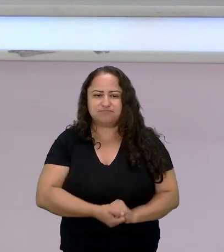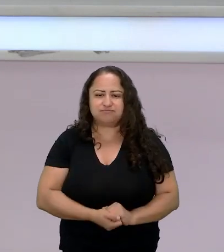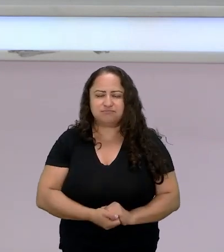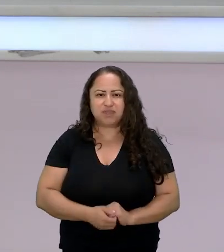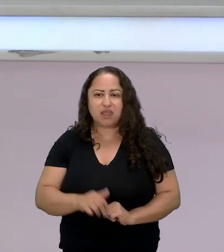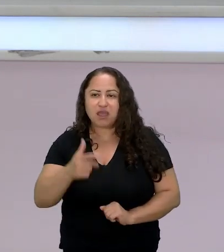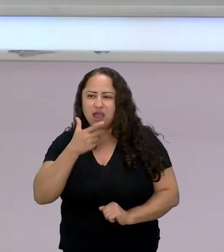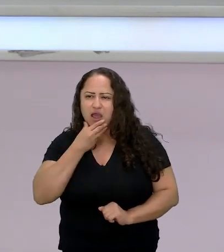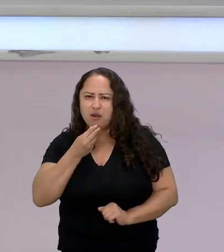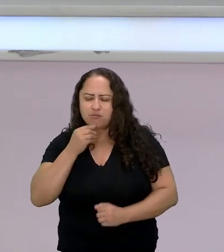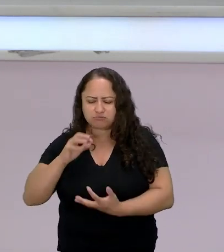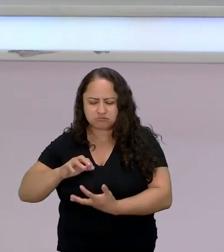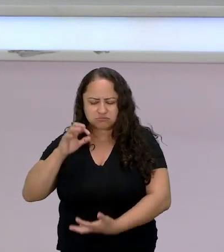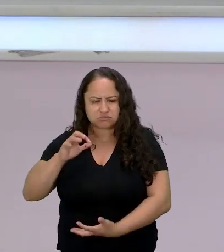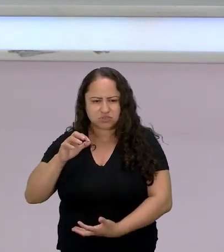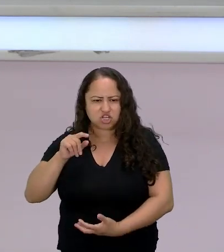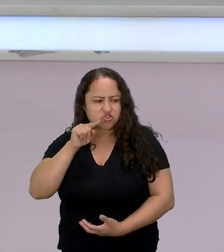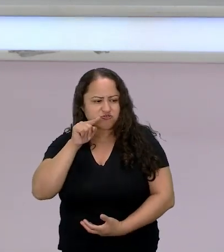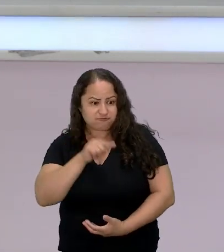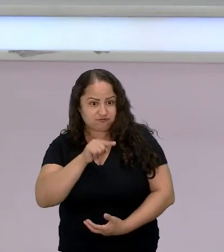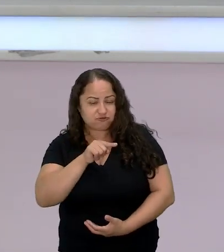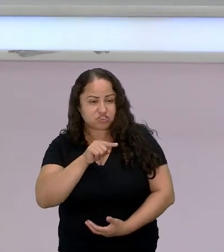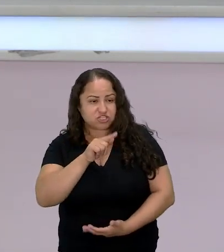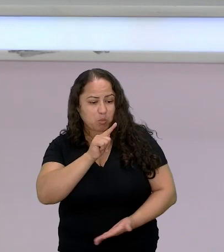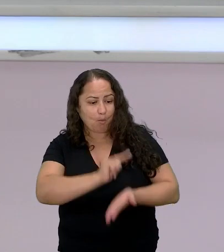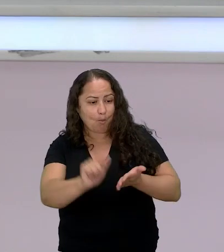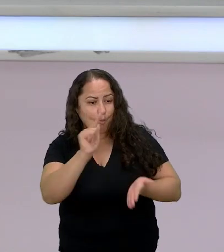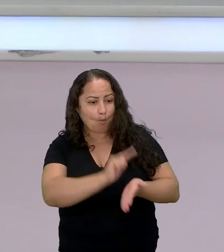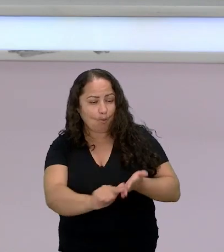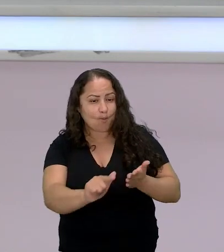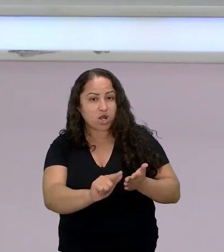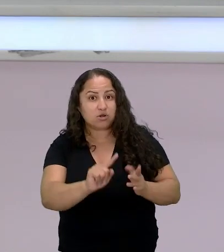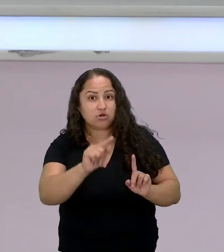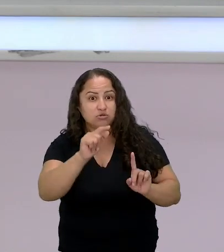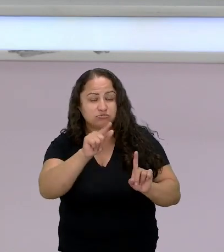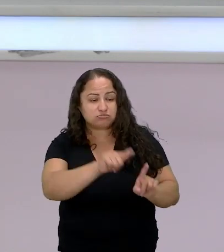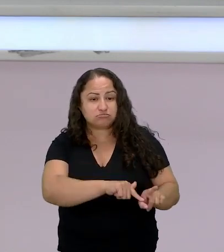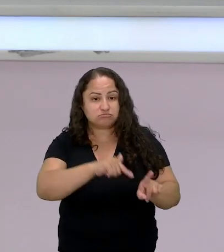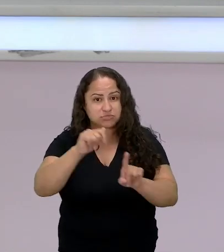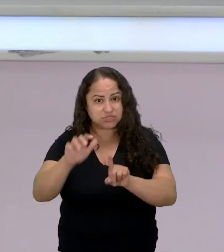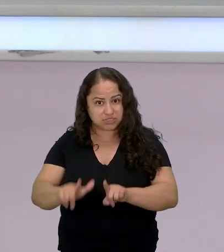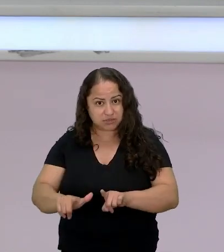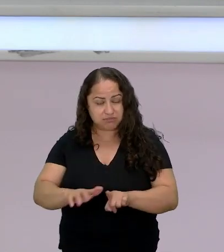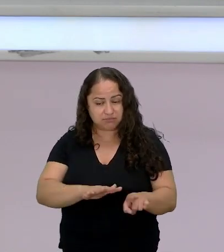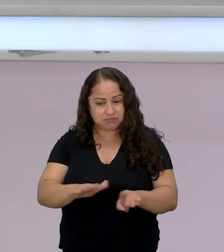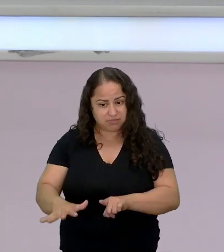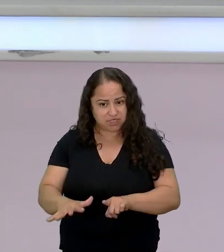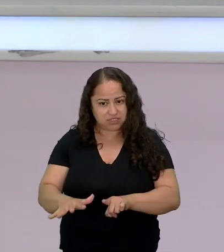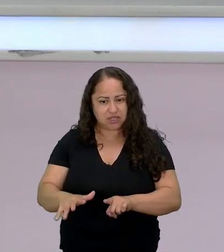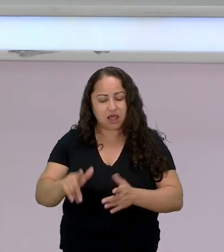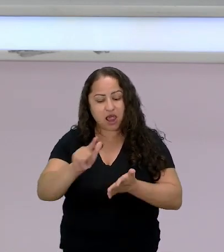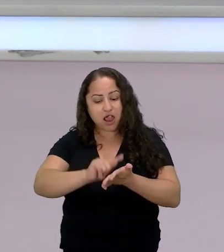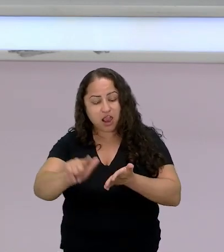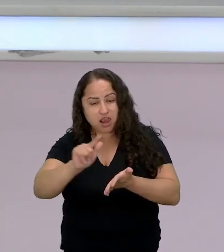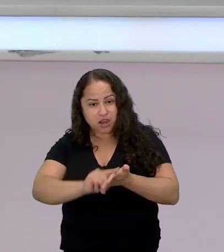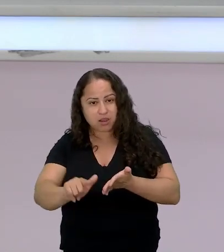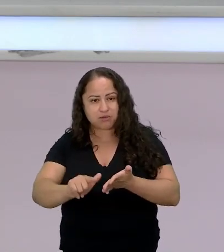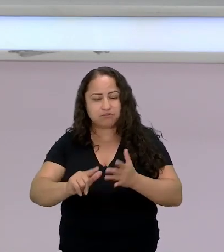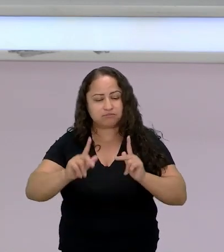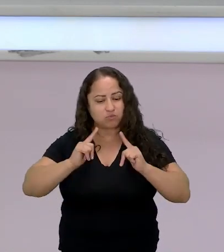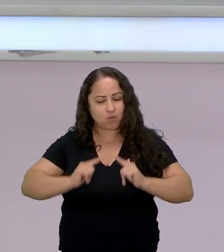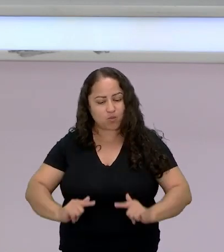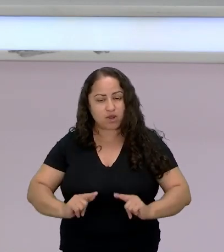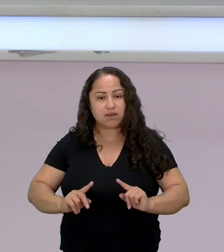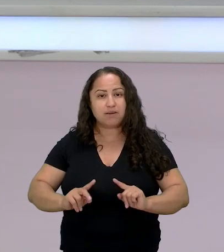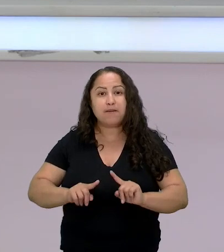pra ela você vai limpar a casa uma vez por semana vai esfregar o chão vai lavar e passar os lençóis mas não vai